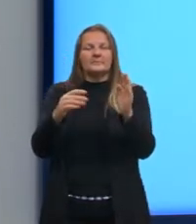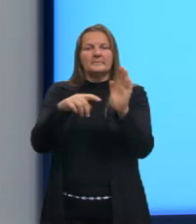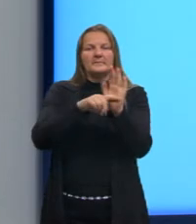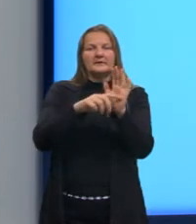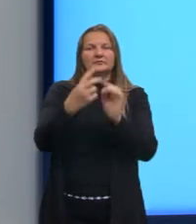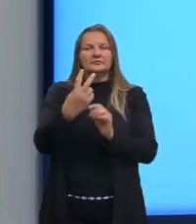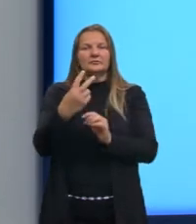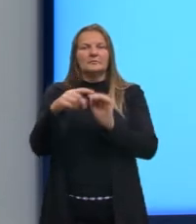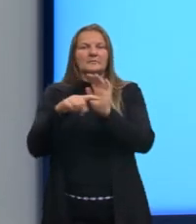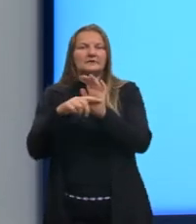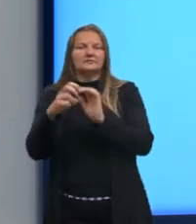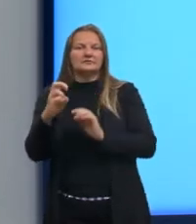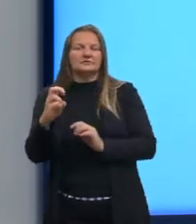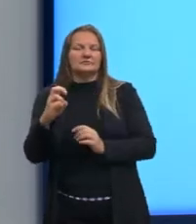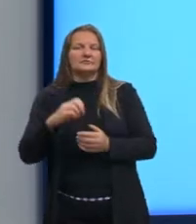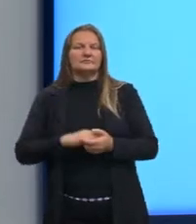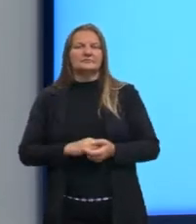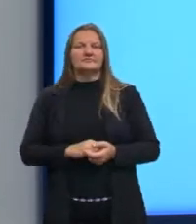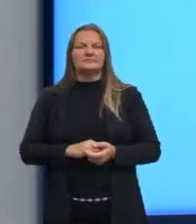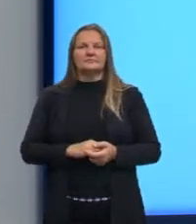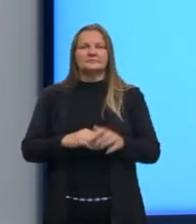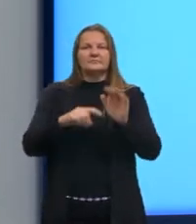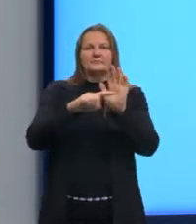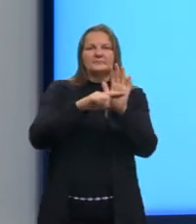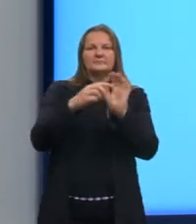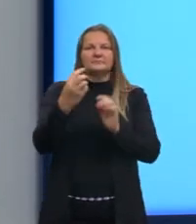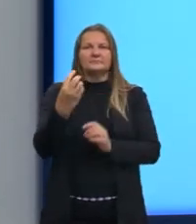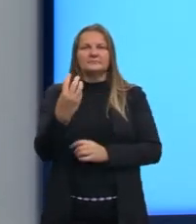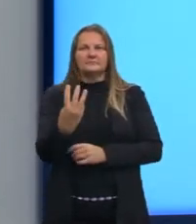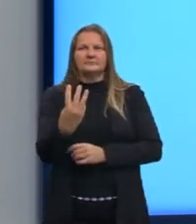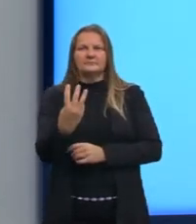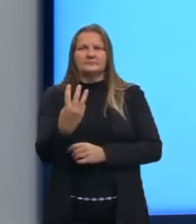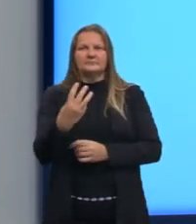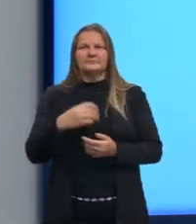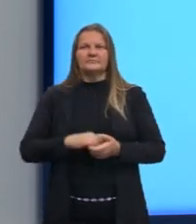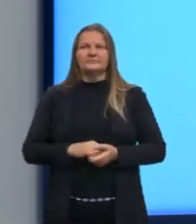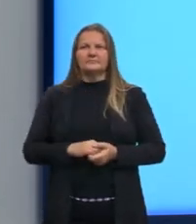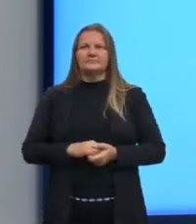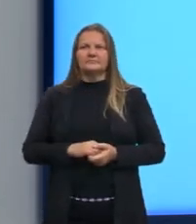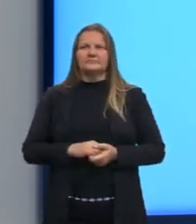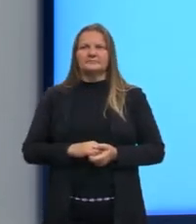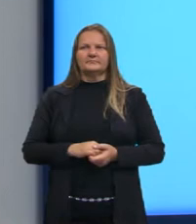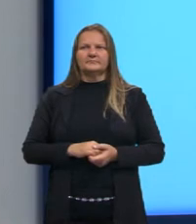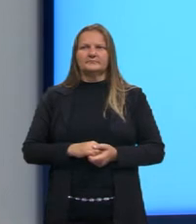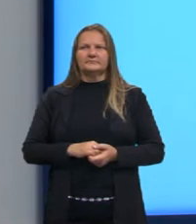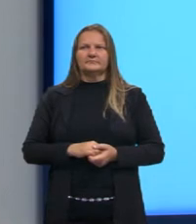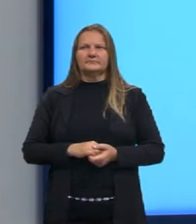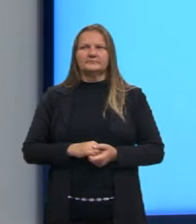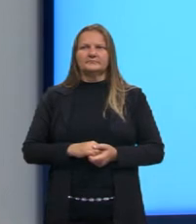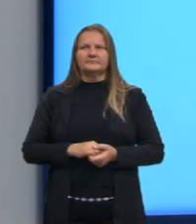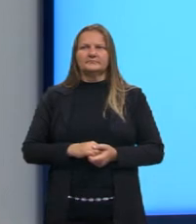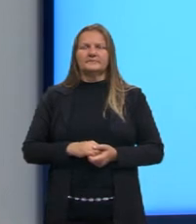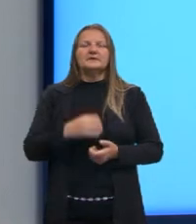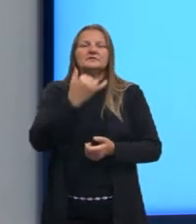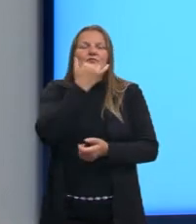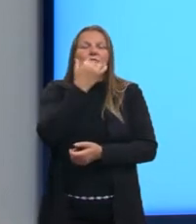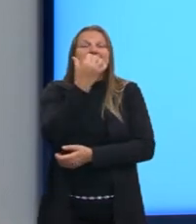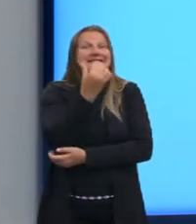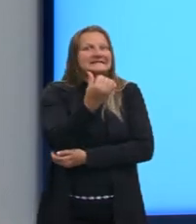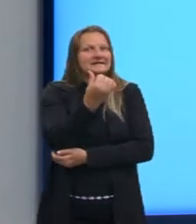menos 5. Que resulta no módulo de menos 6. Então, Y é igual a 6.